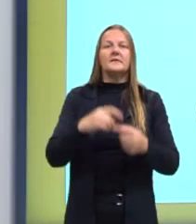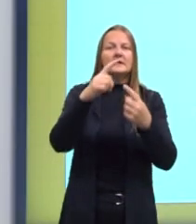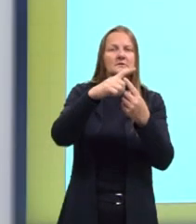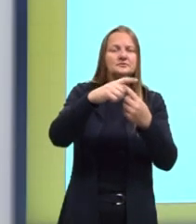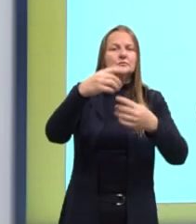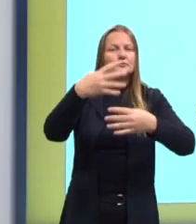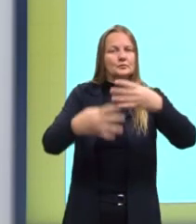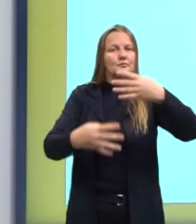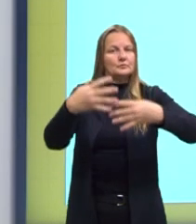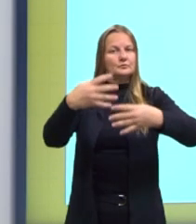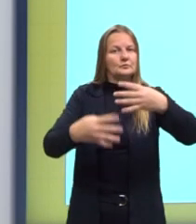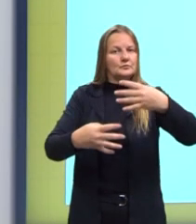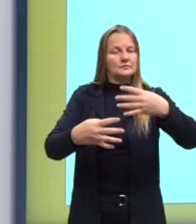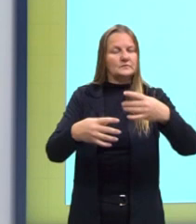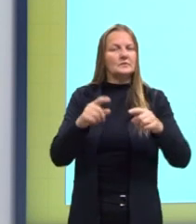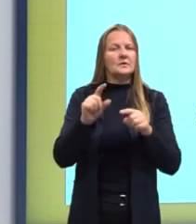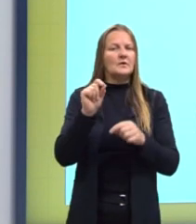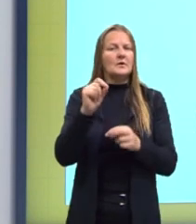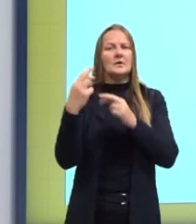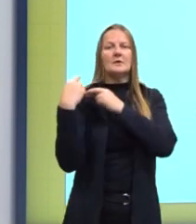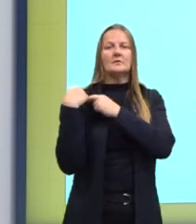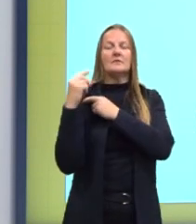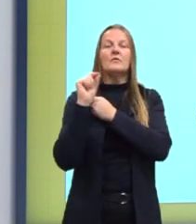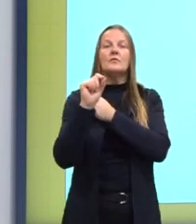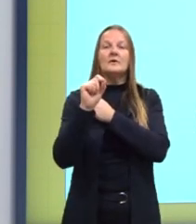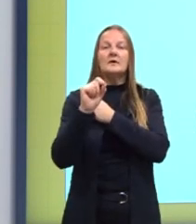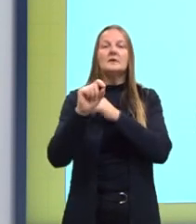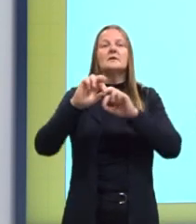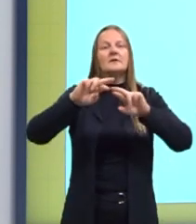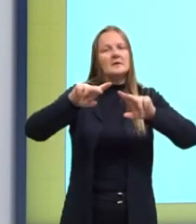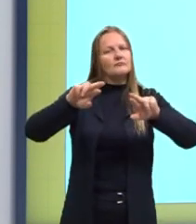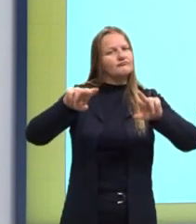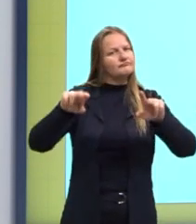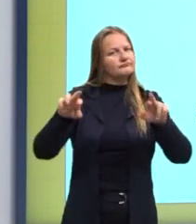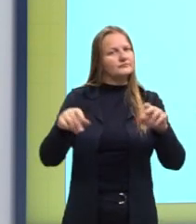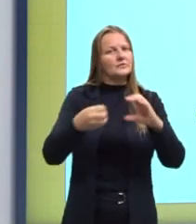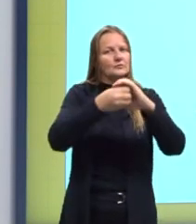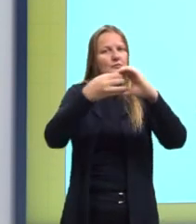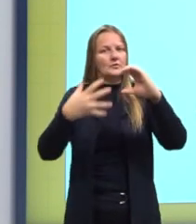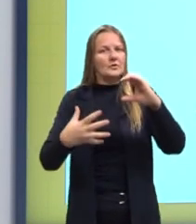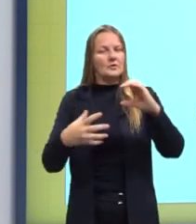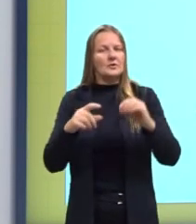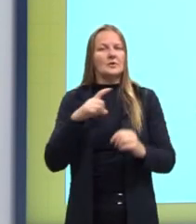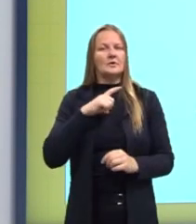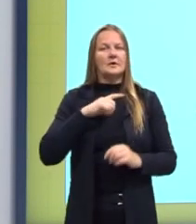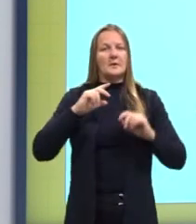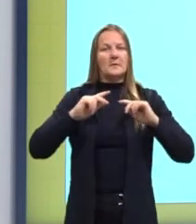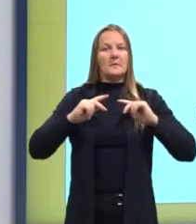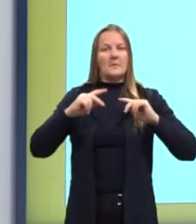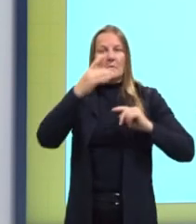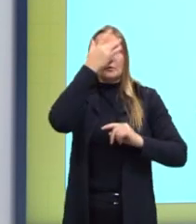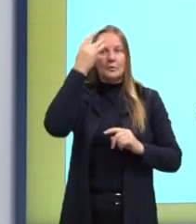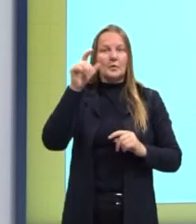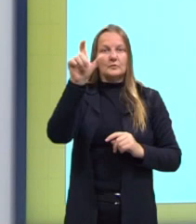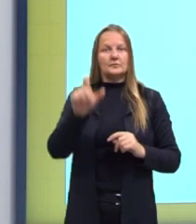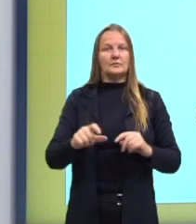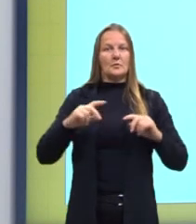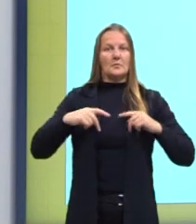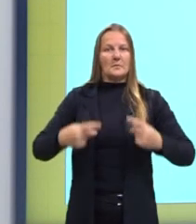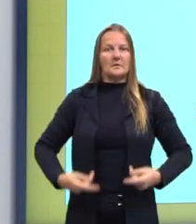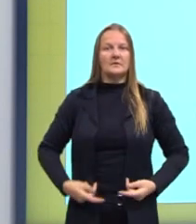mutação é responsável por causar distúrbios e doenças em humanos. Por exemplo,